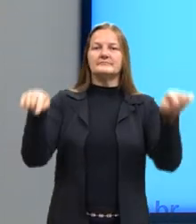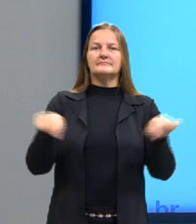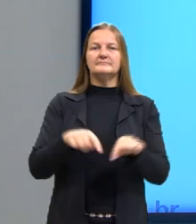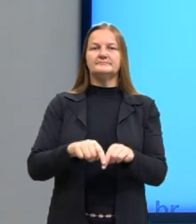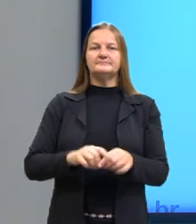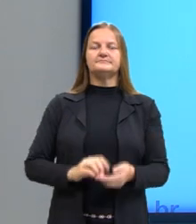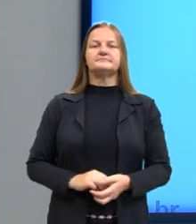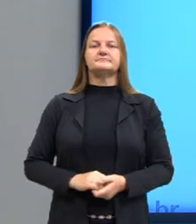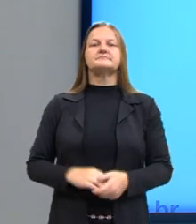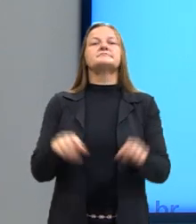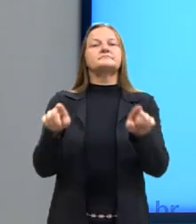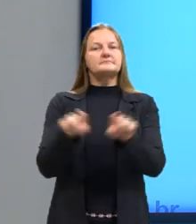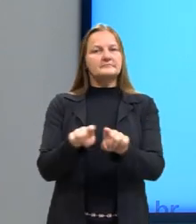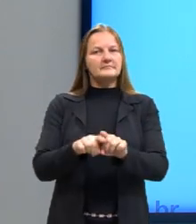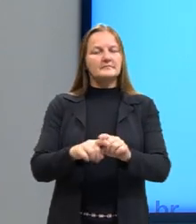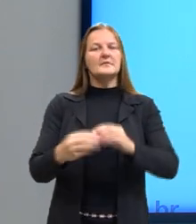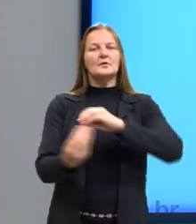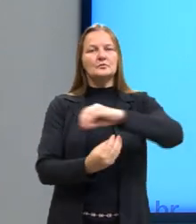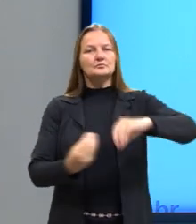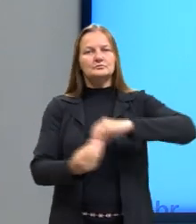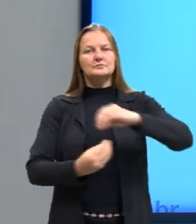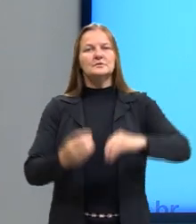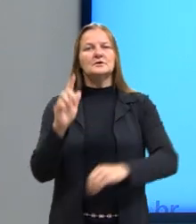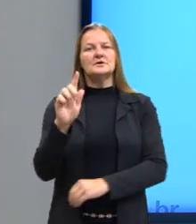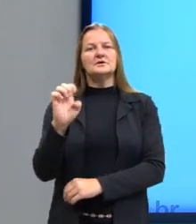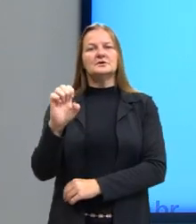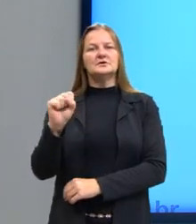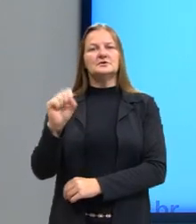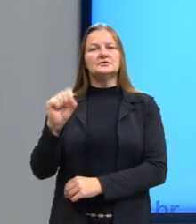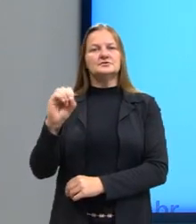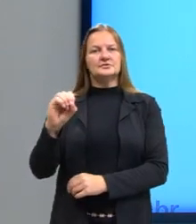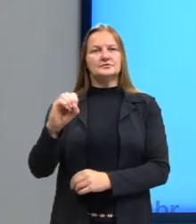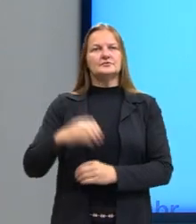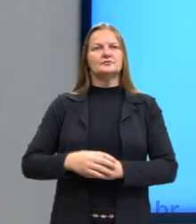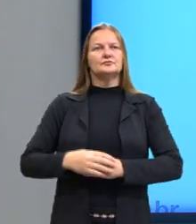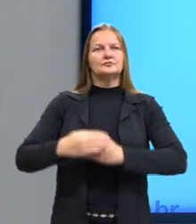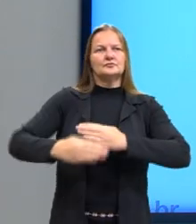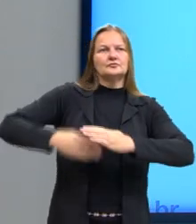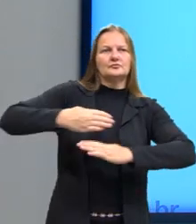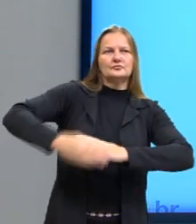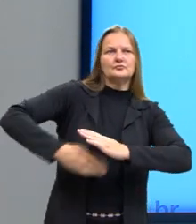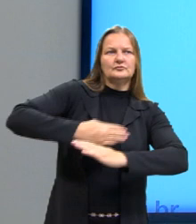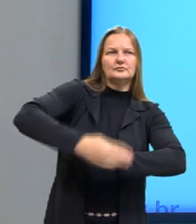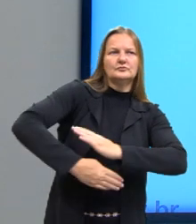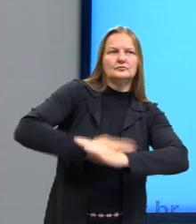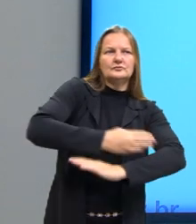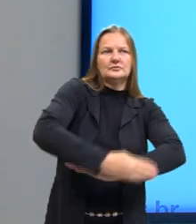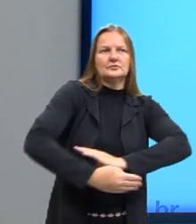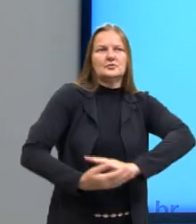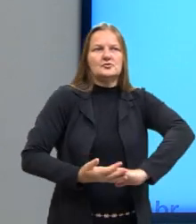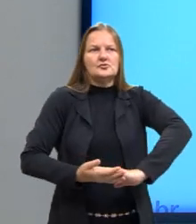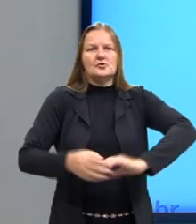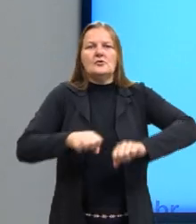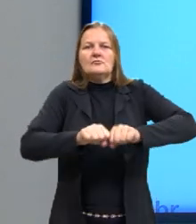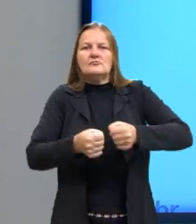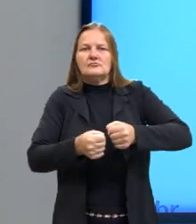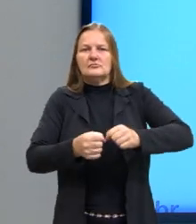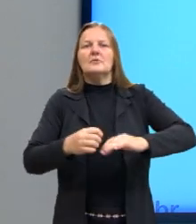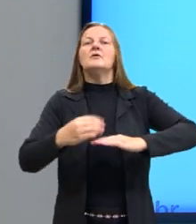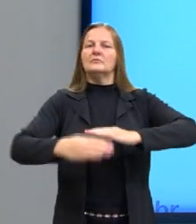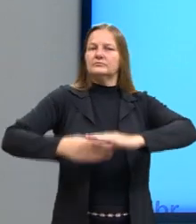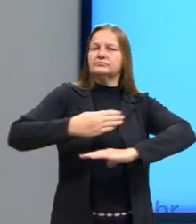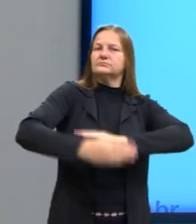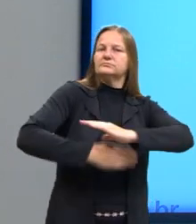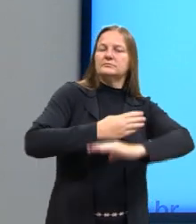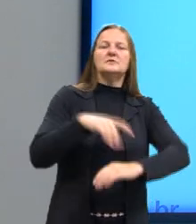Também na composição do gesso, do gesso de ortopédico, para quem sofre uma fratura. Então, no